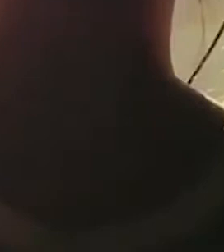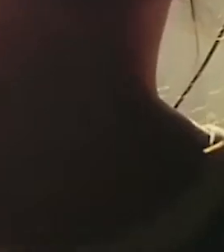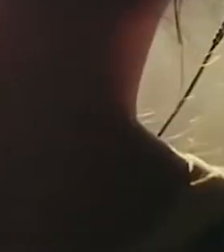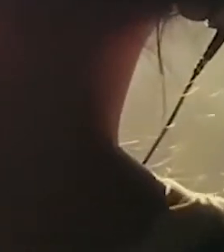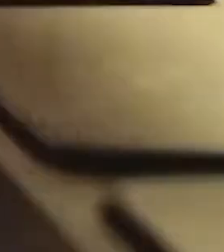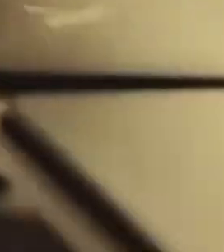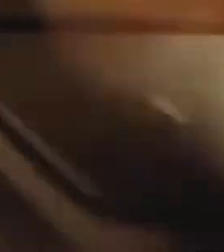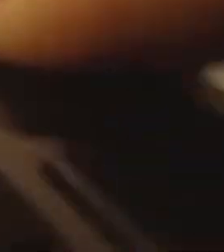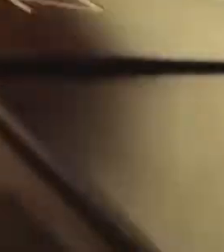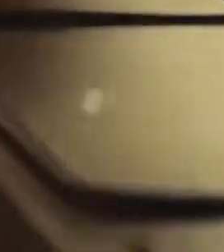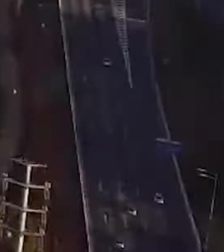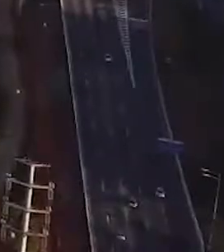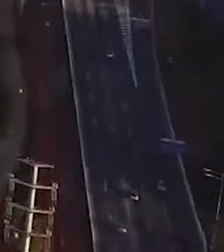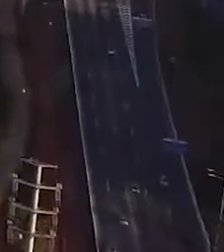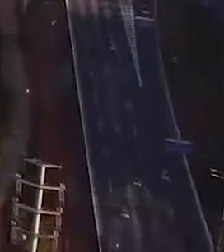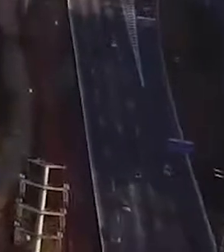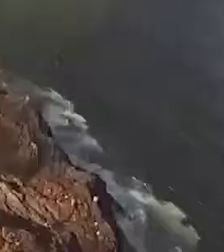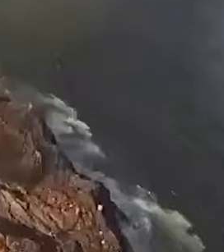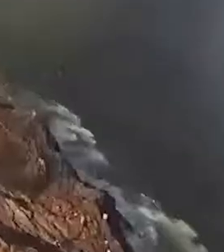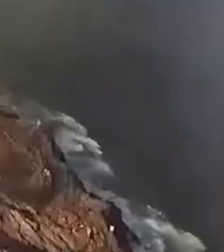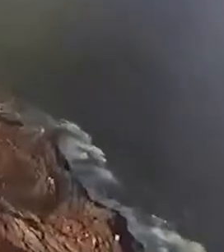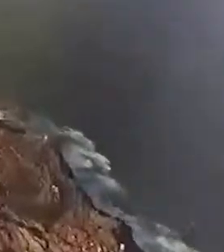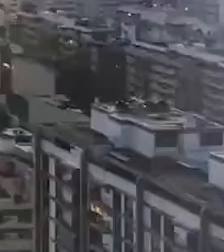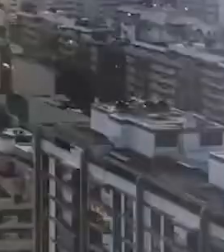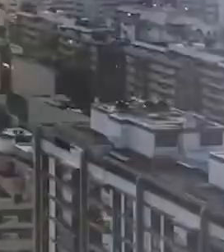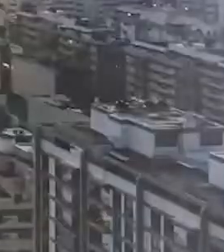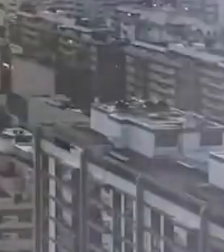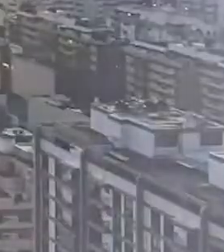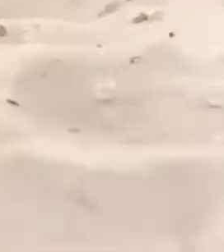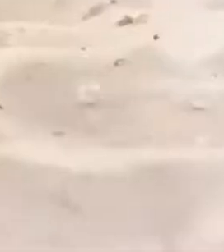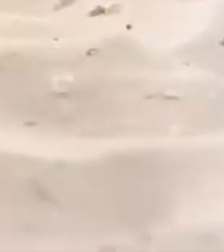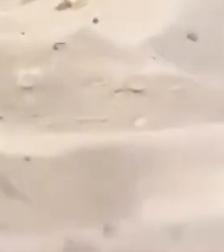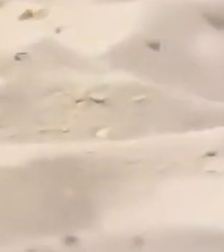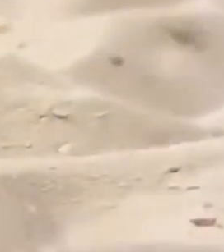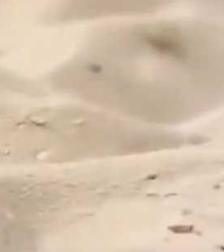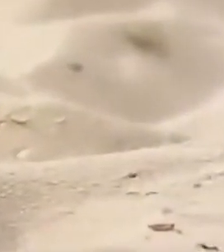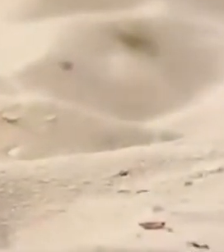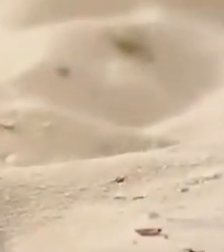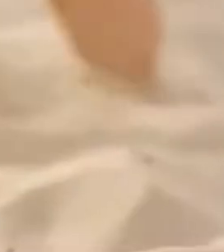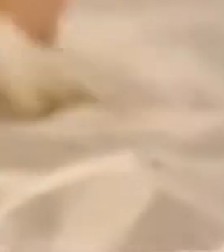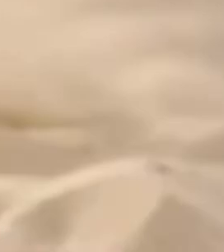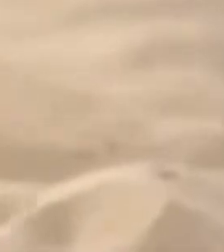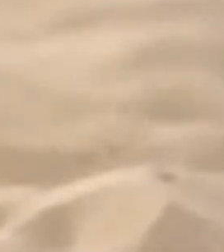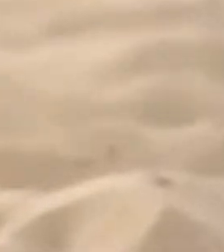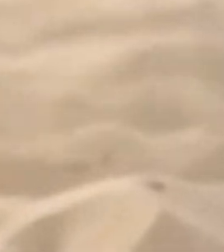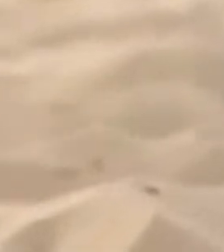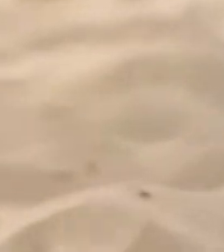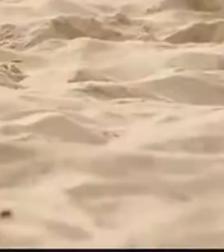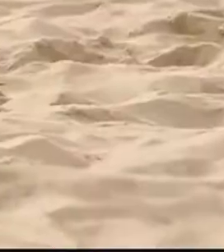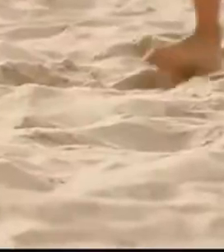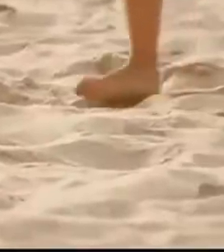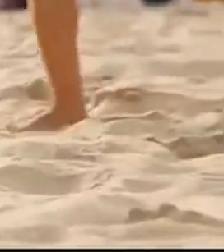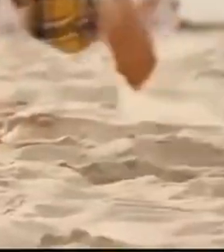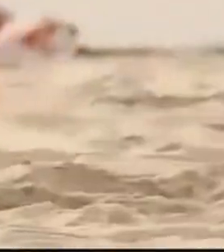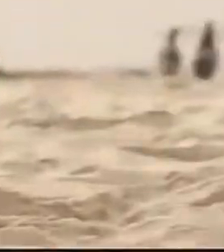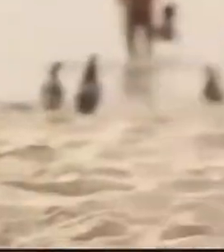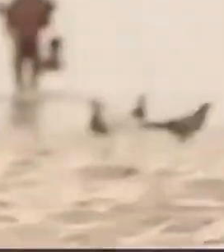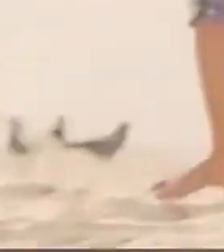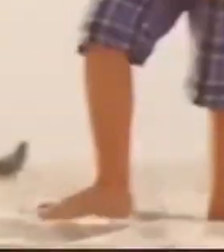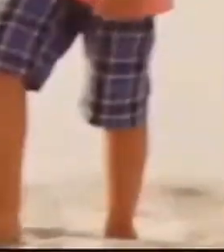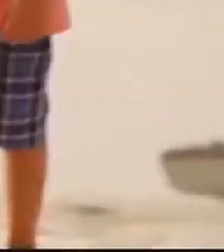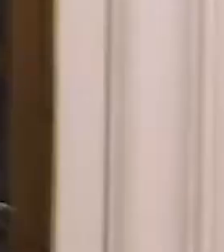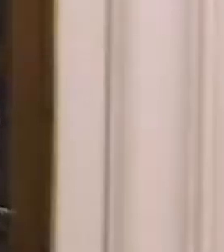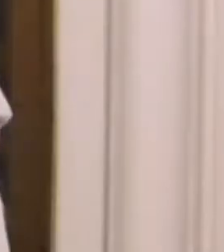Respire, trabalhe. hora de pensarmos no todo. Somos o país que não desiste até o último segundo da